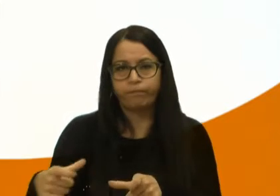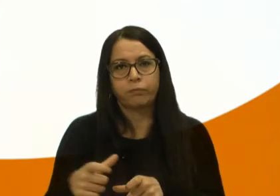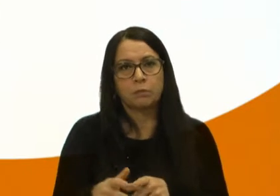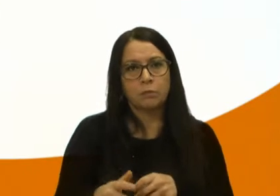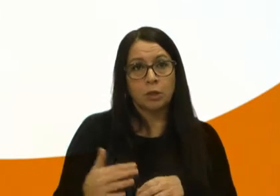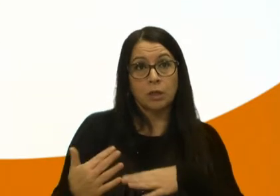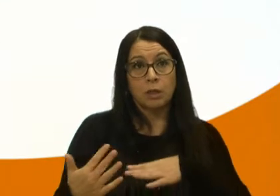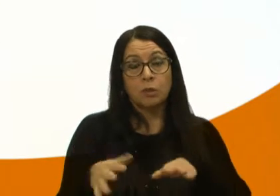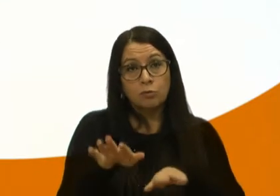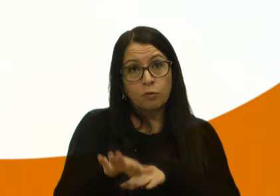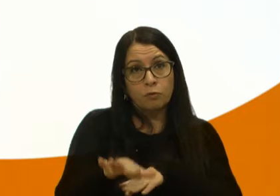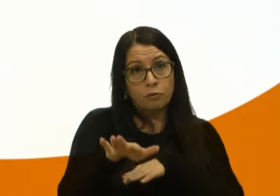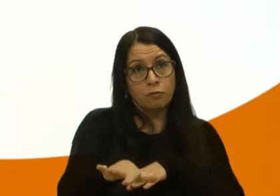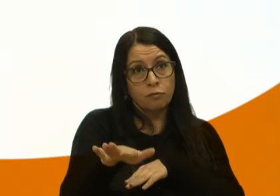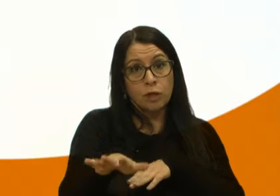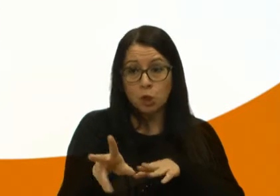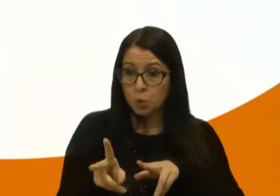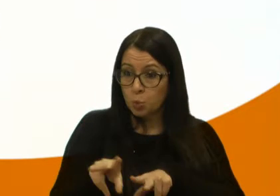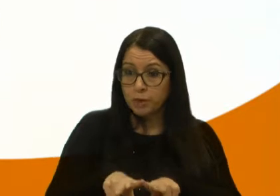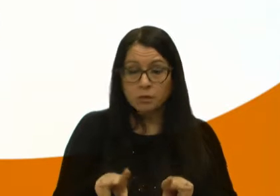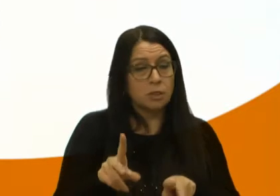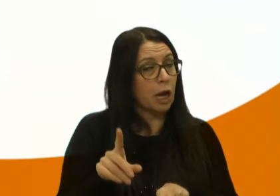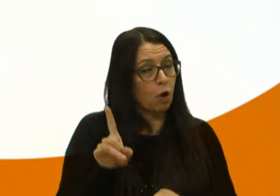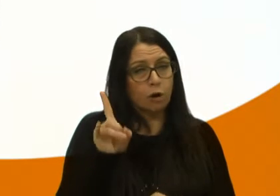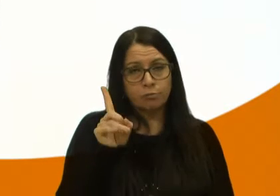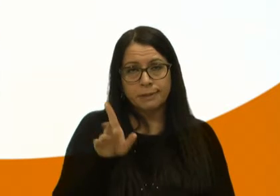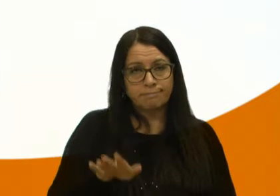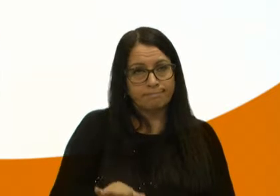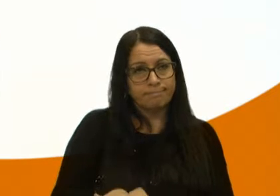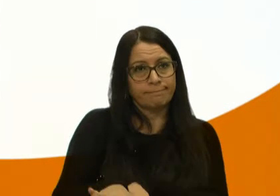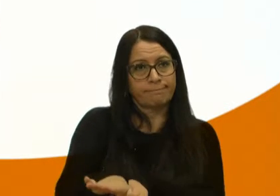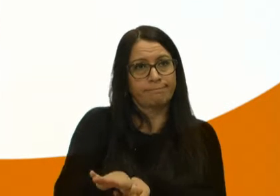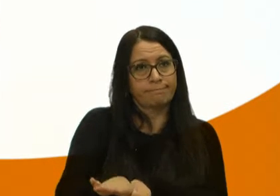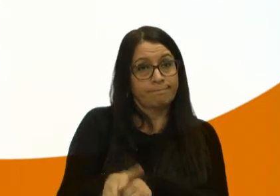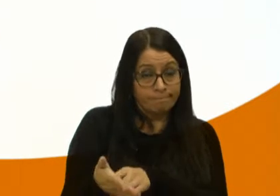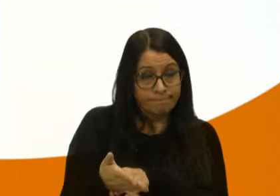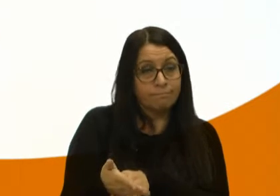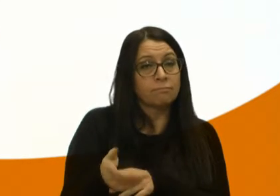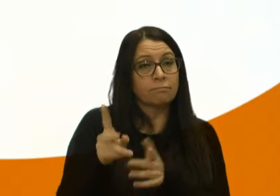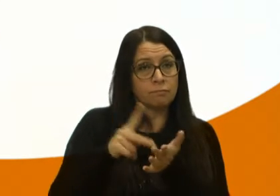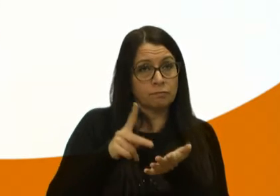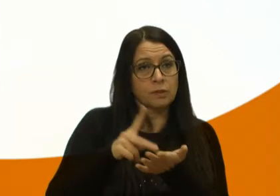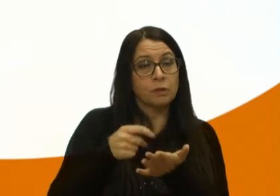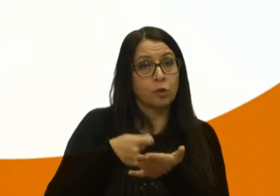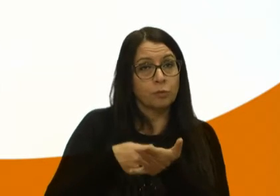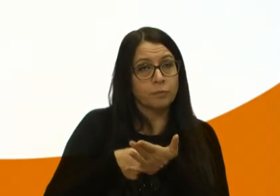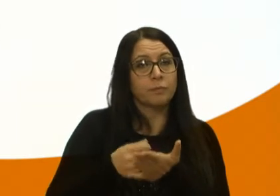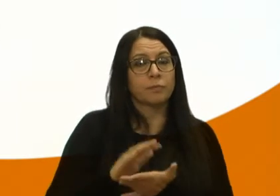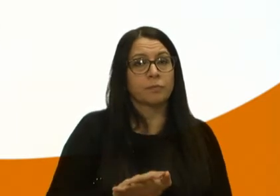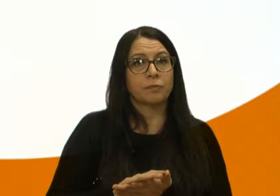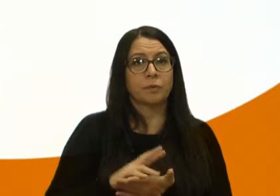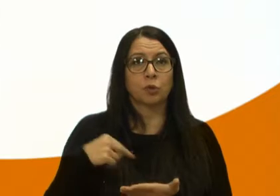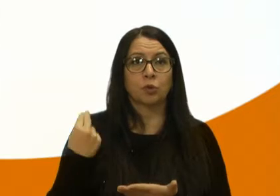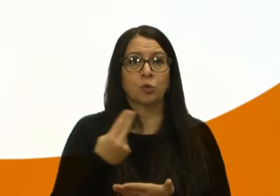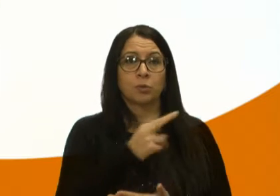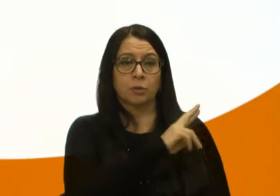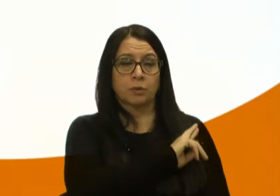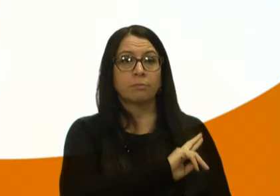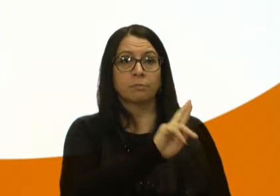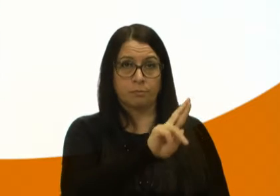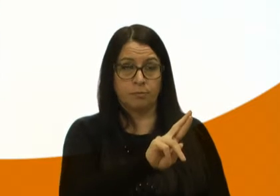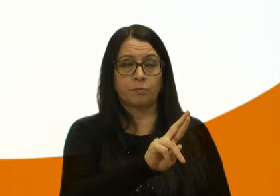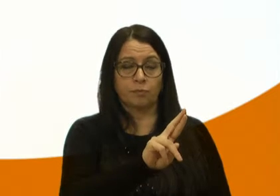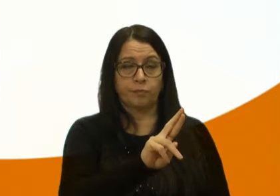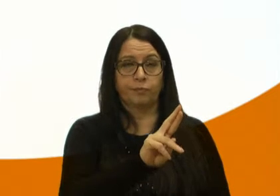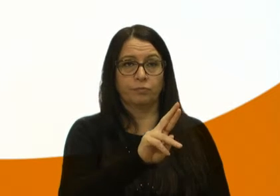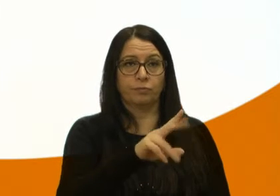o trânsito fluía em duas pistas, agora está fluindo em uma, e que a gente possa, de fato, estar cobrando dos nossos representantes